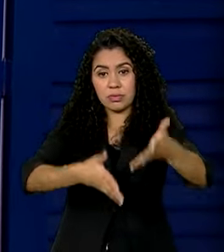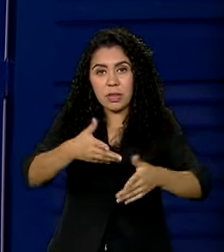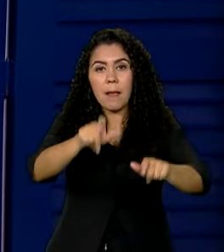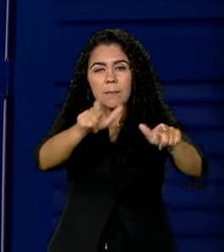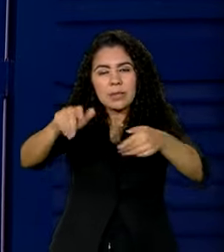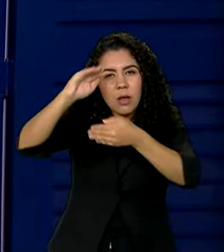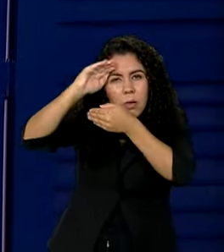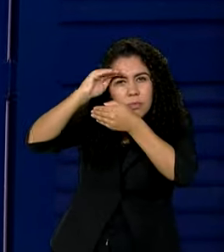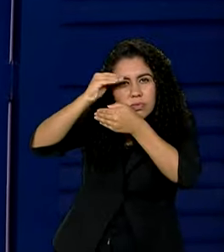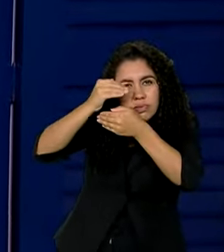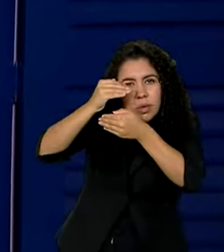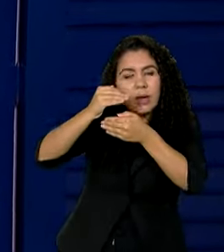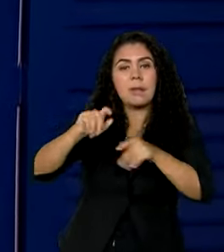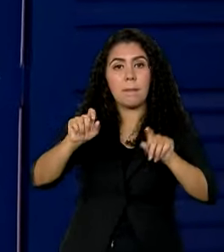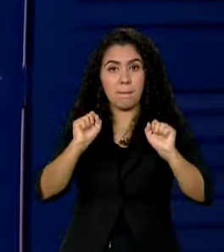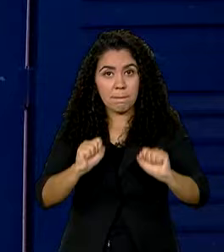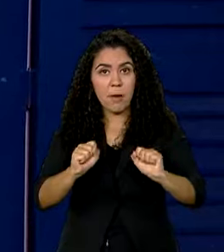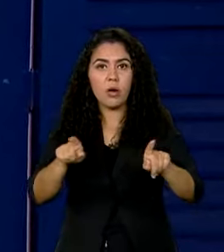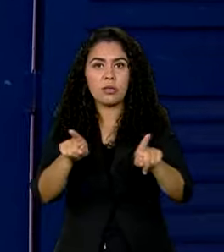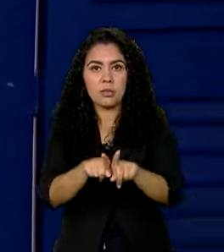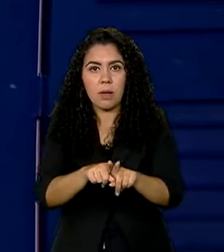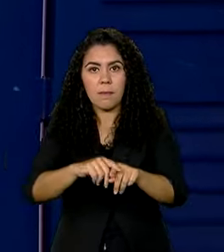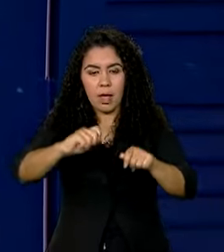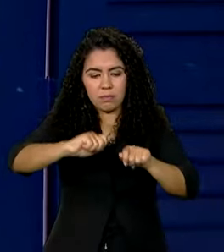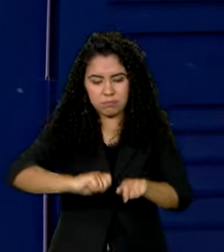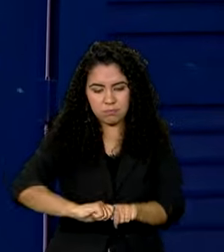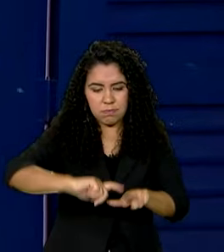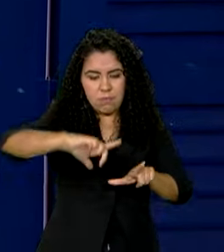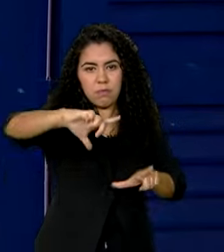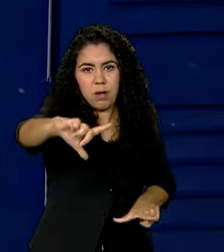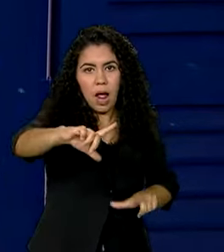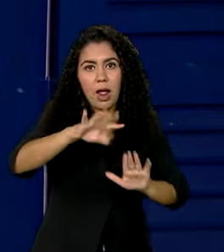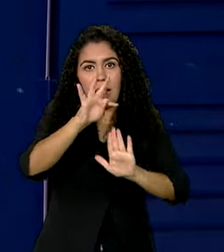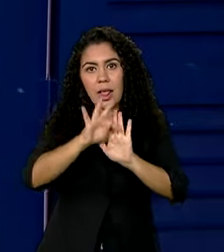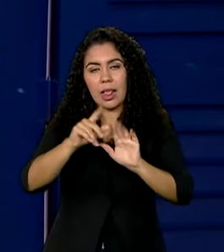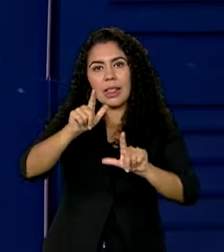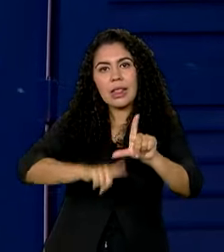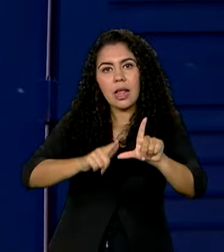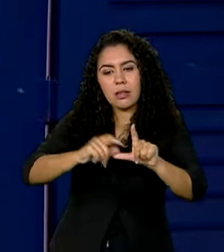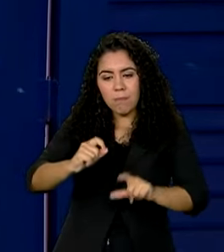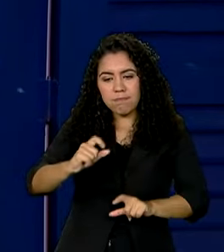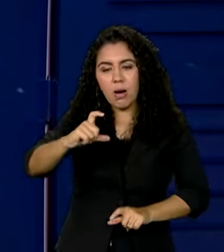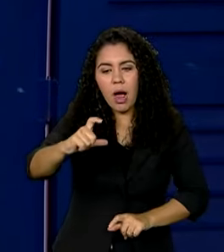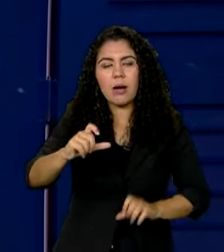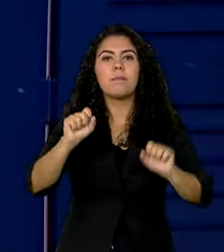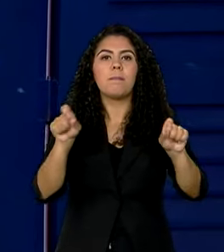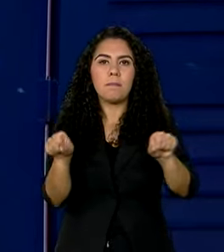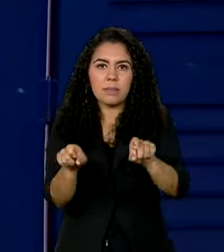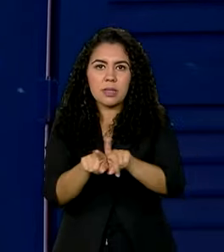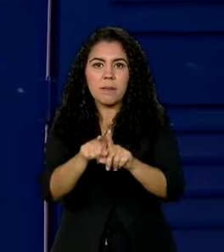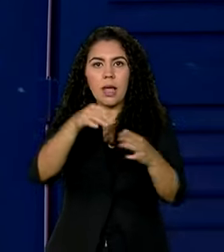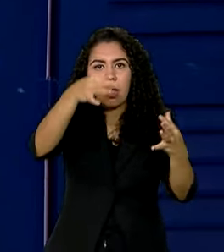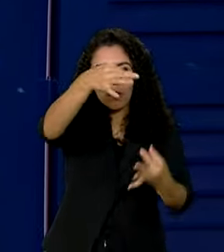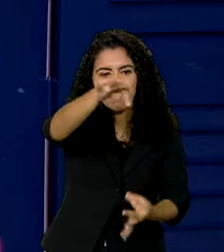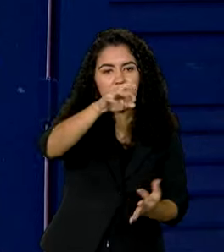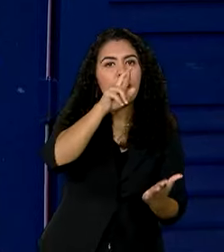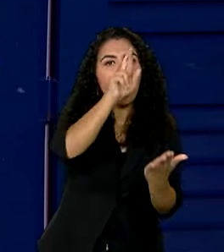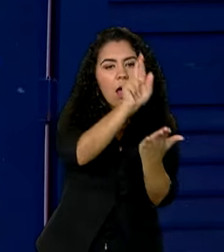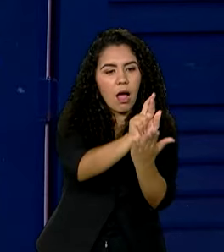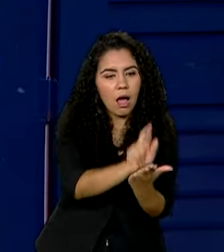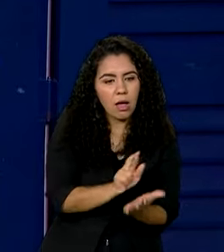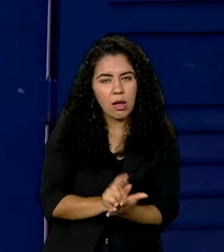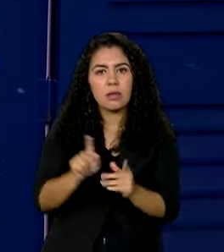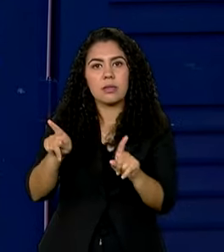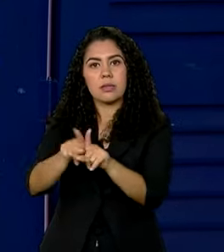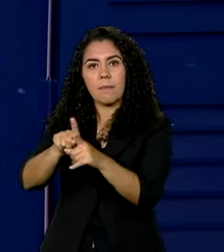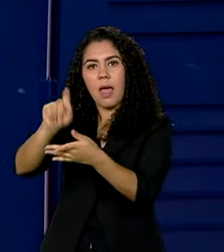visão e pedir uma prova com imagem e textos ampliados, terão também o cartão de respostas e a folha de redação